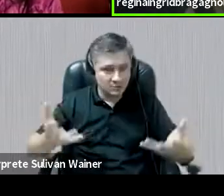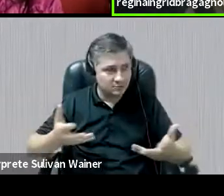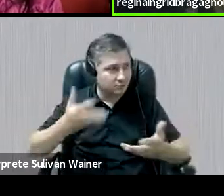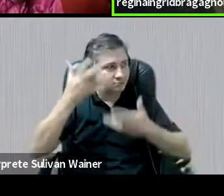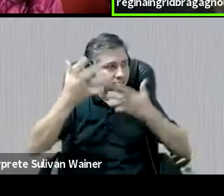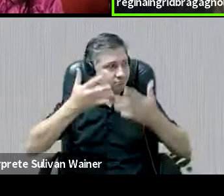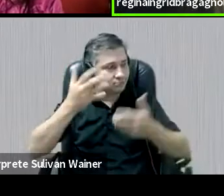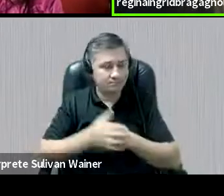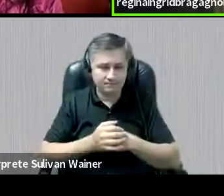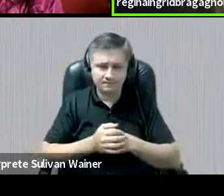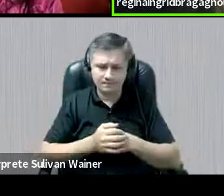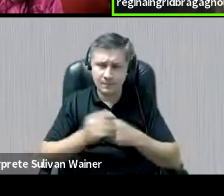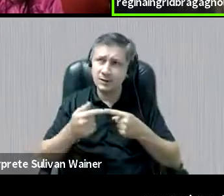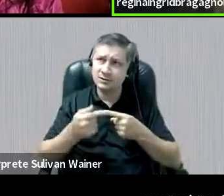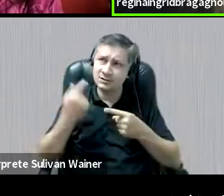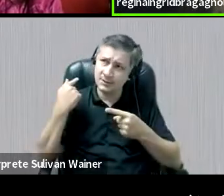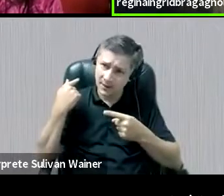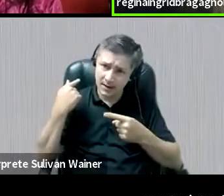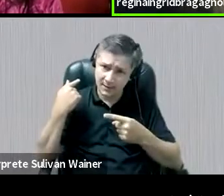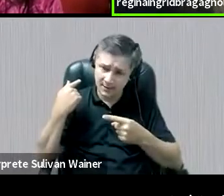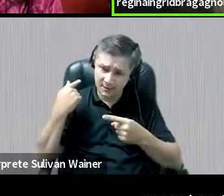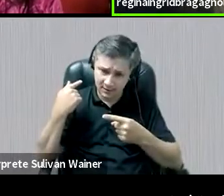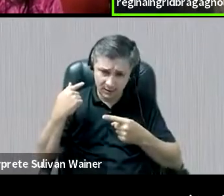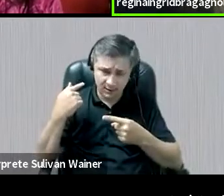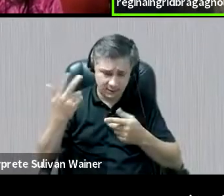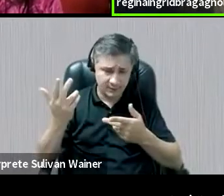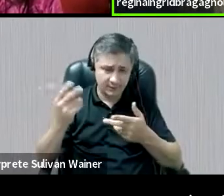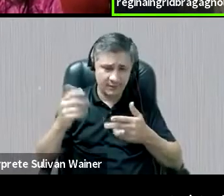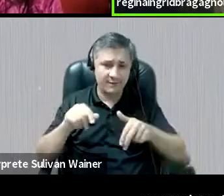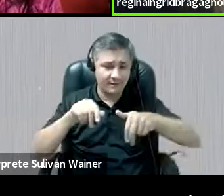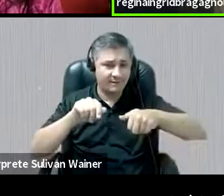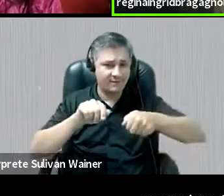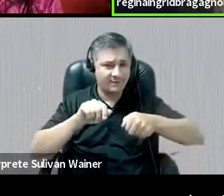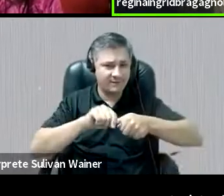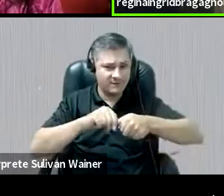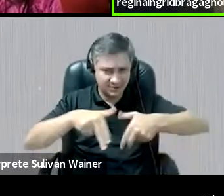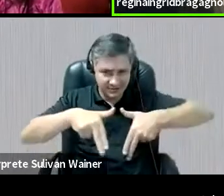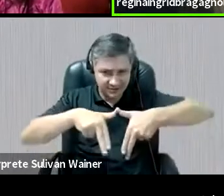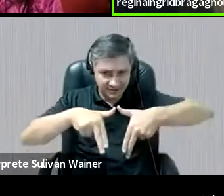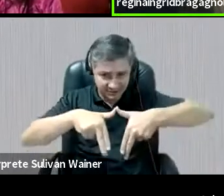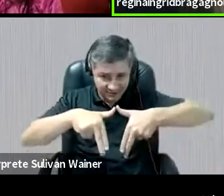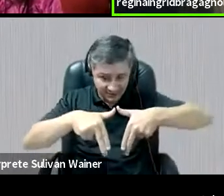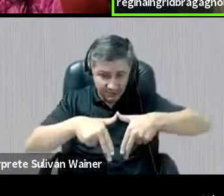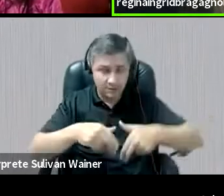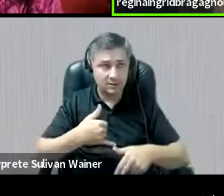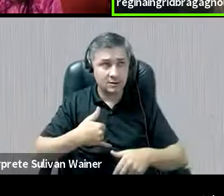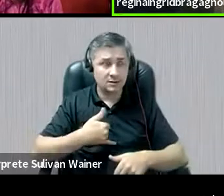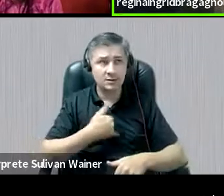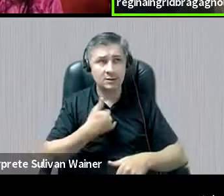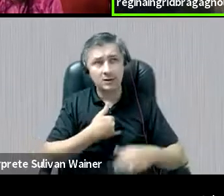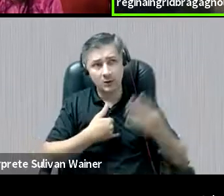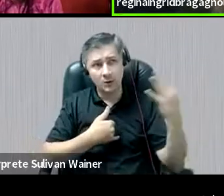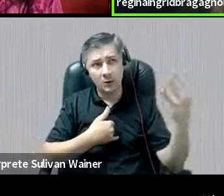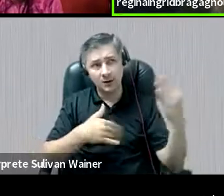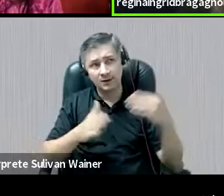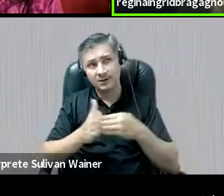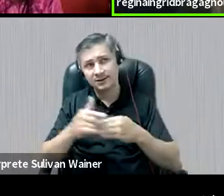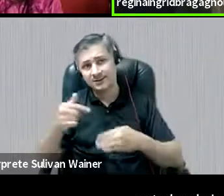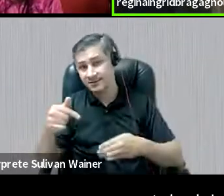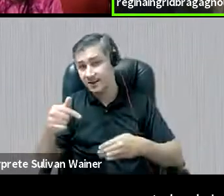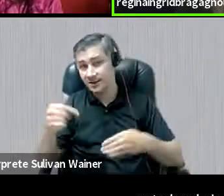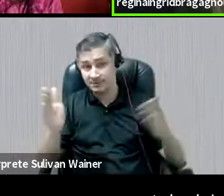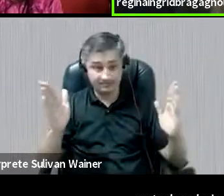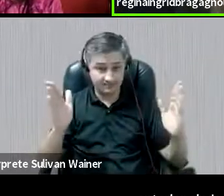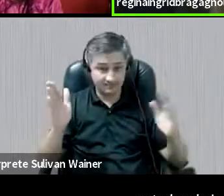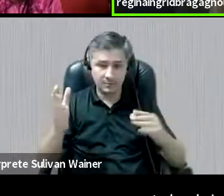uma semana anterior ainda fazendo gênero com as crianças de 4 a 7 anos, e aí um desafio, muitos encontros,